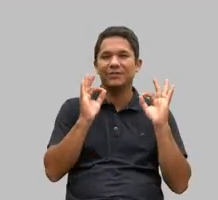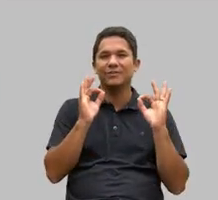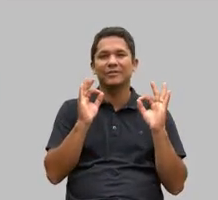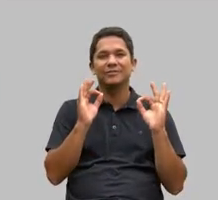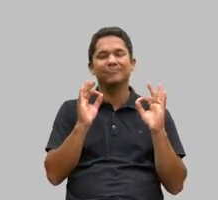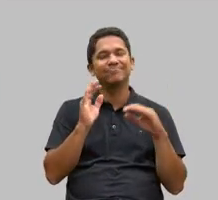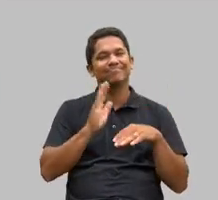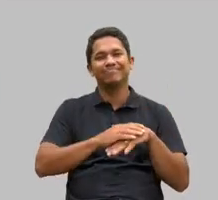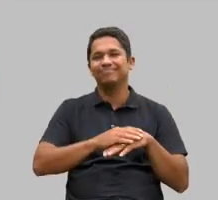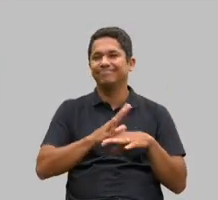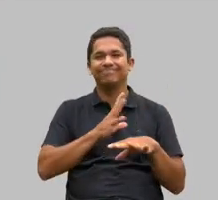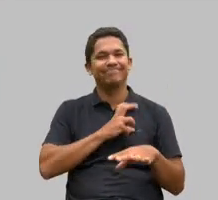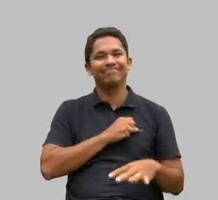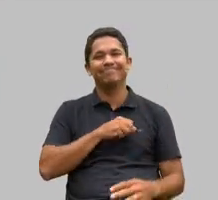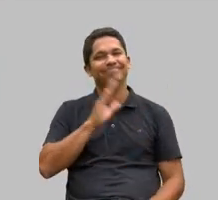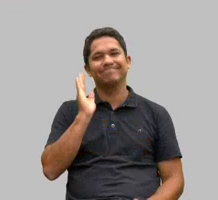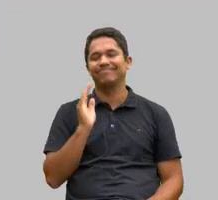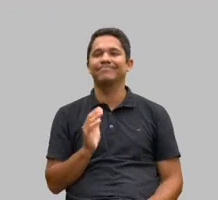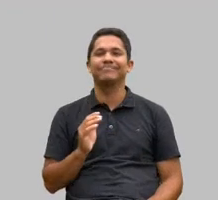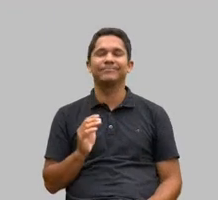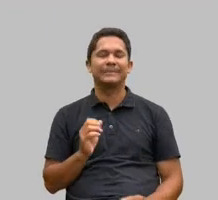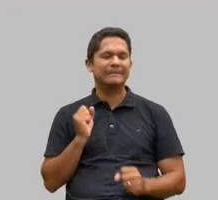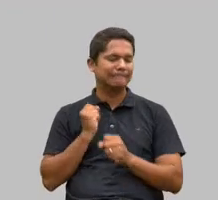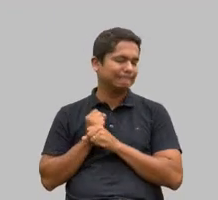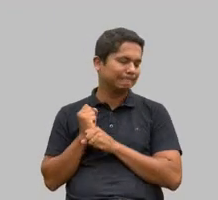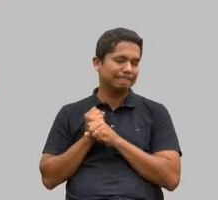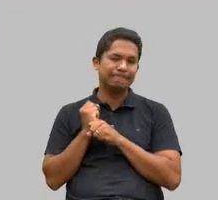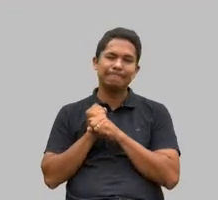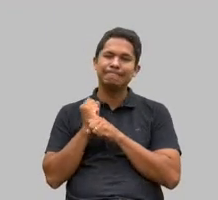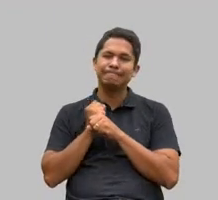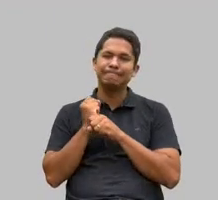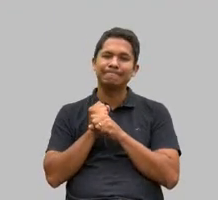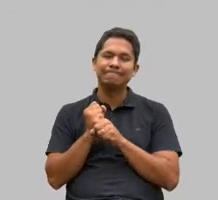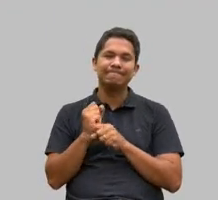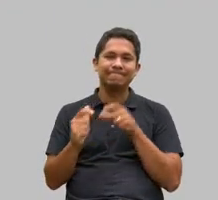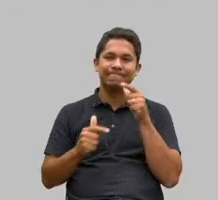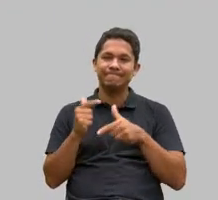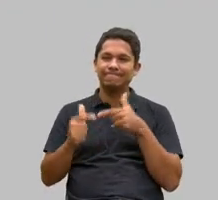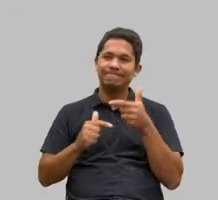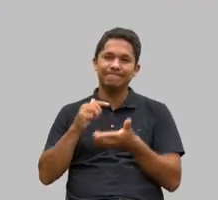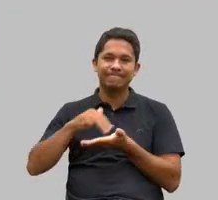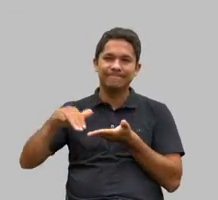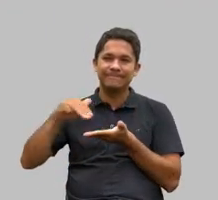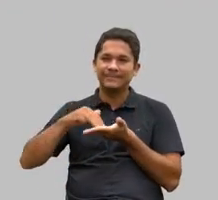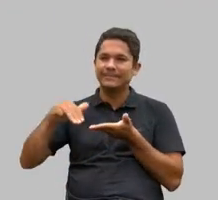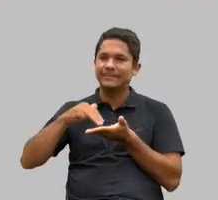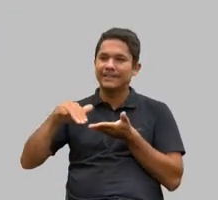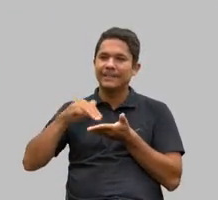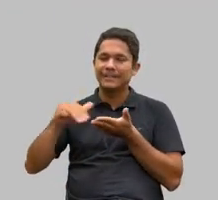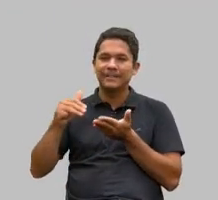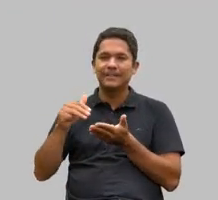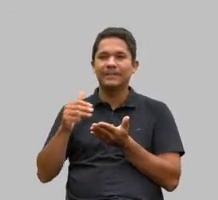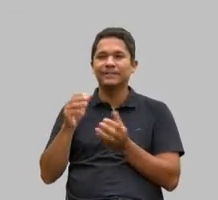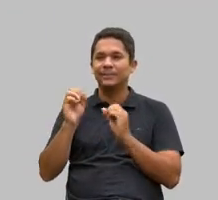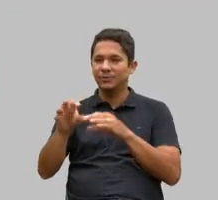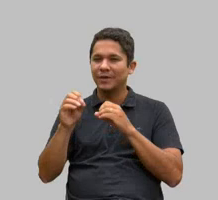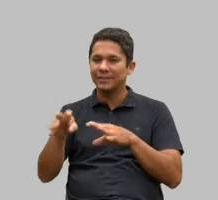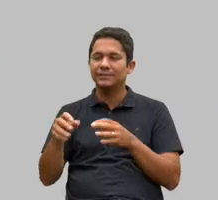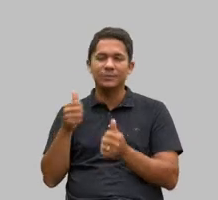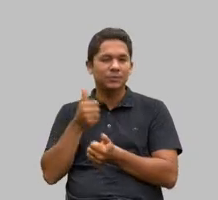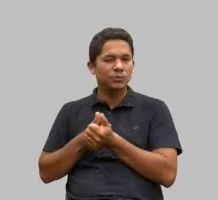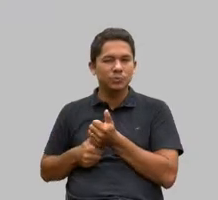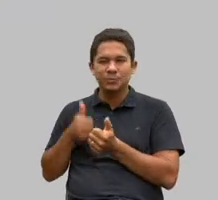foram foram anos e anos na secretaria de educação de luta de vanguarda